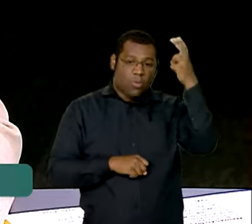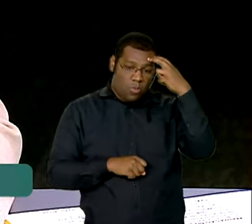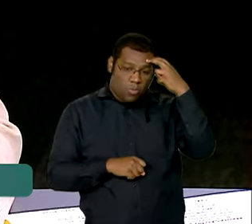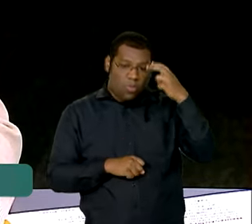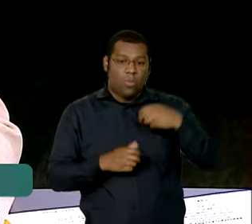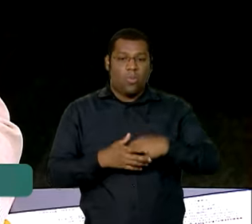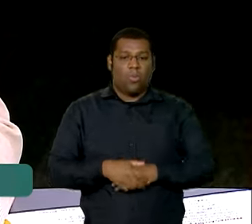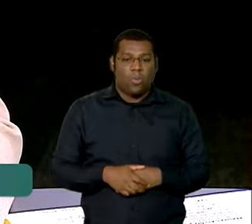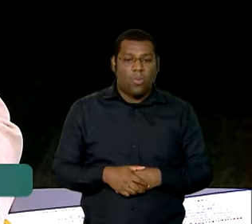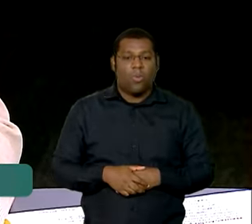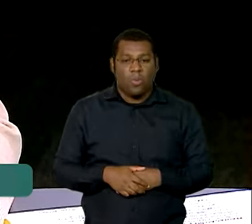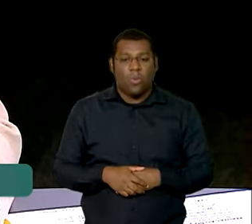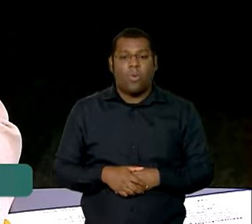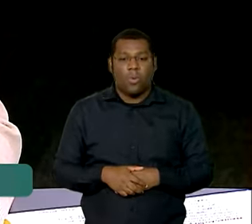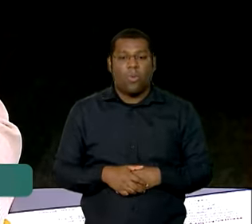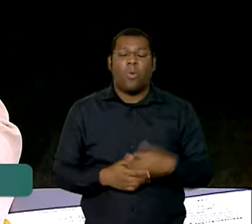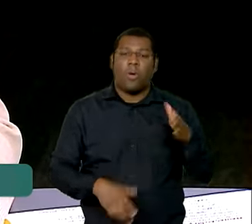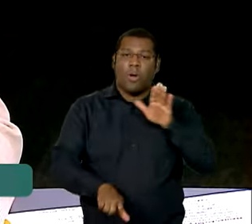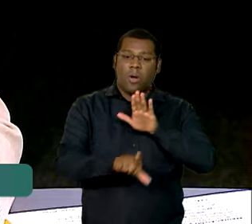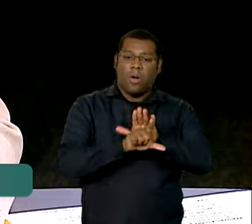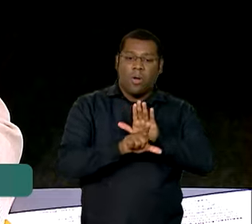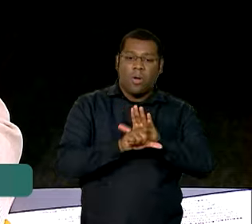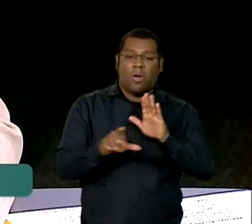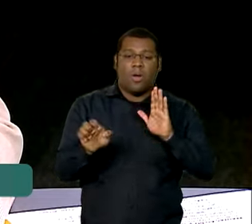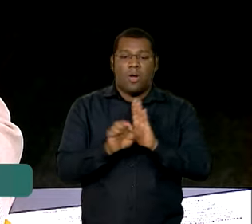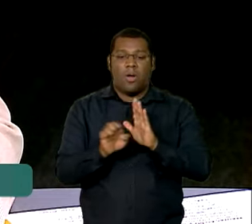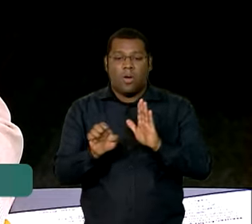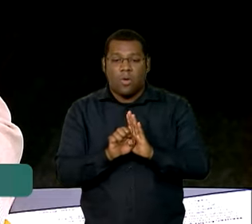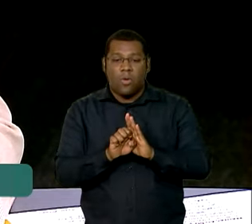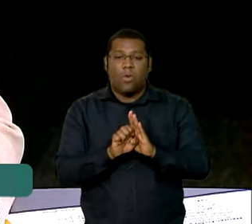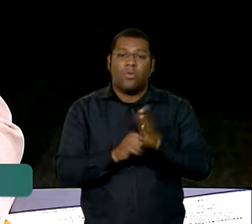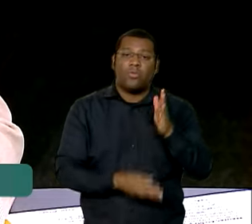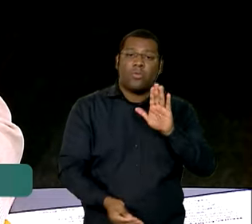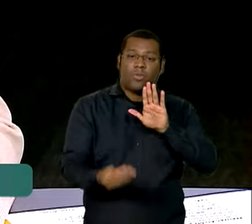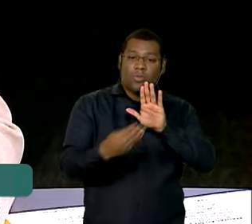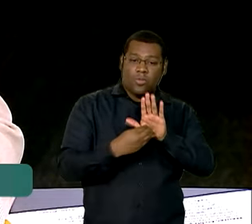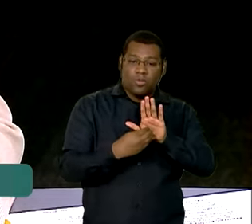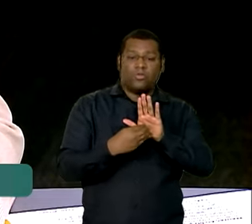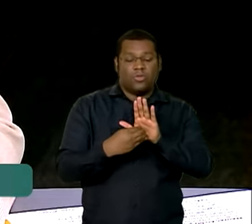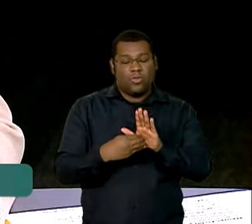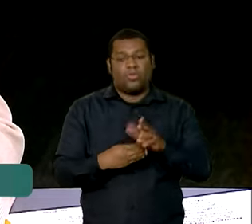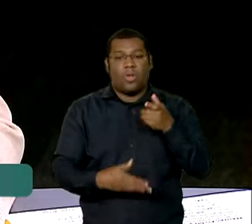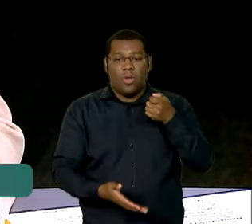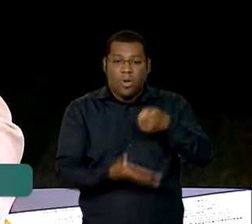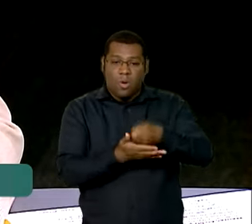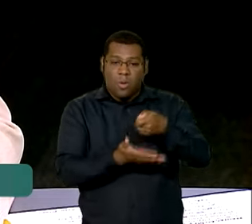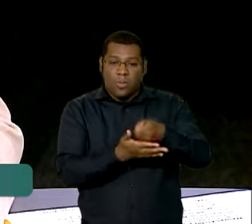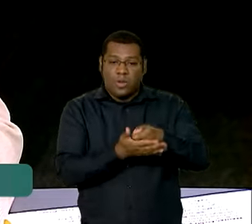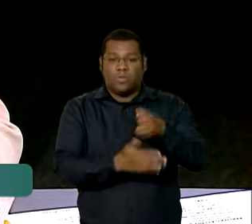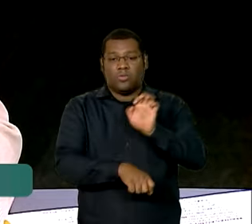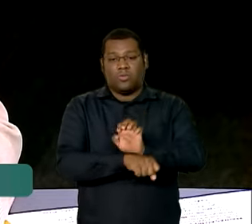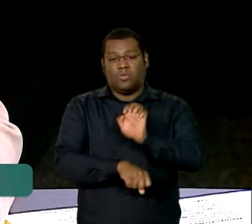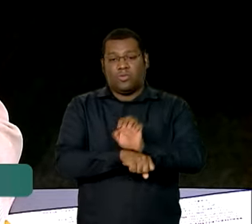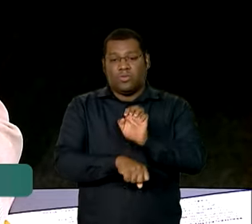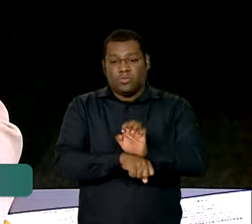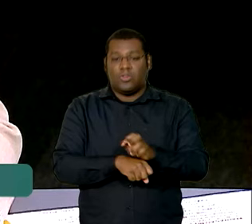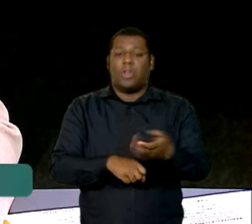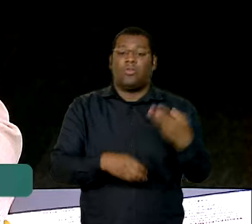regulamentarmos isso, ficará mais claro ainda as obrigações dos estados, dos municípios e